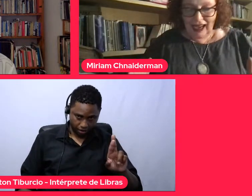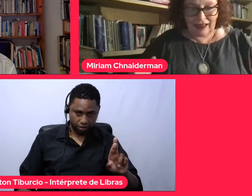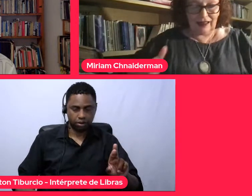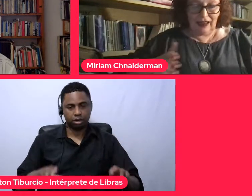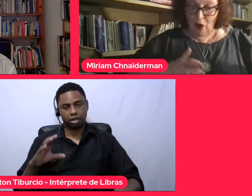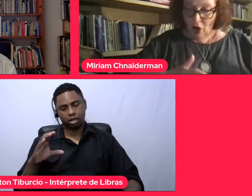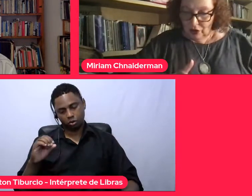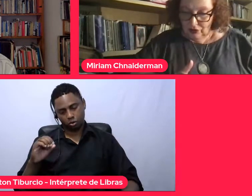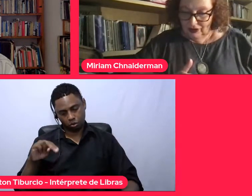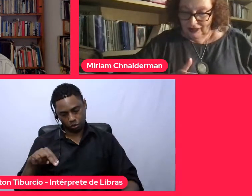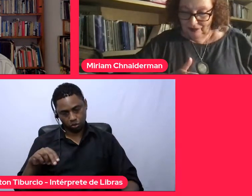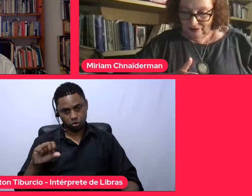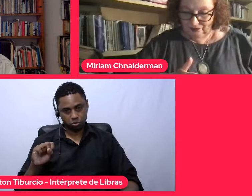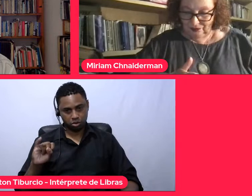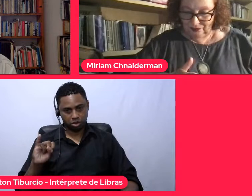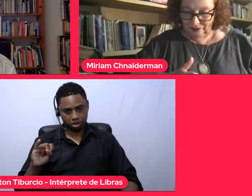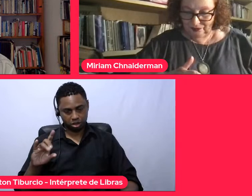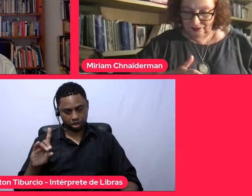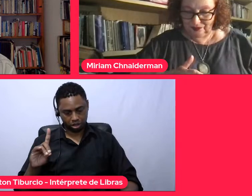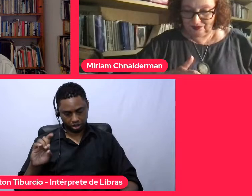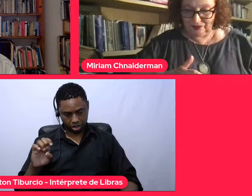siderar, que é górbona,